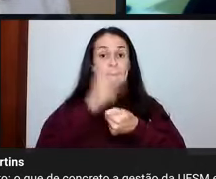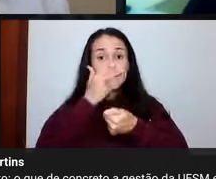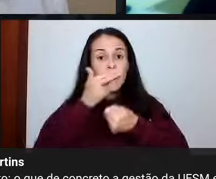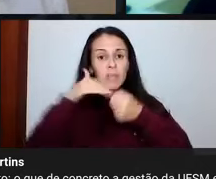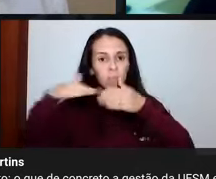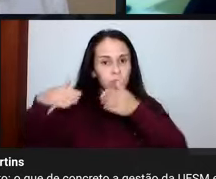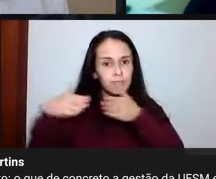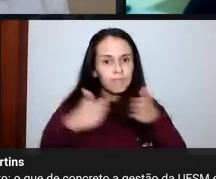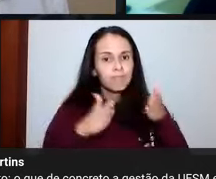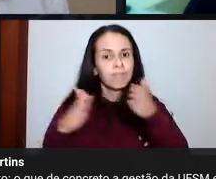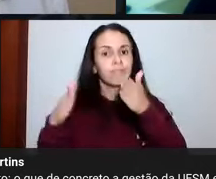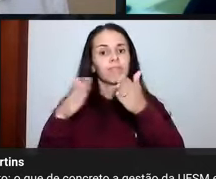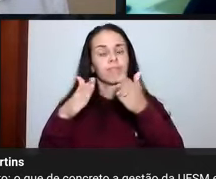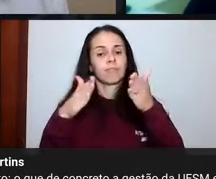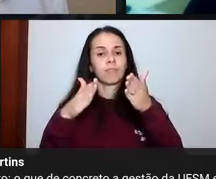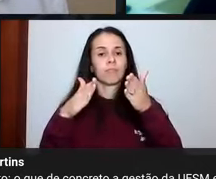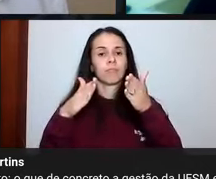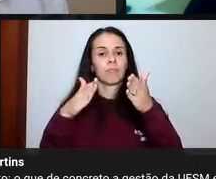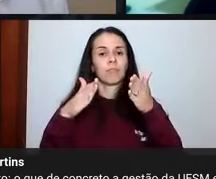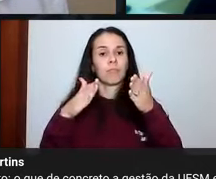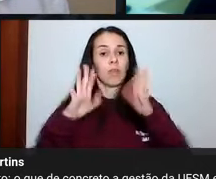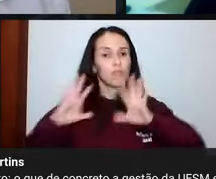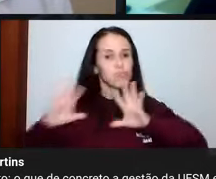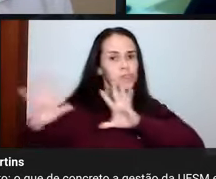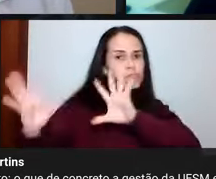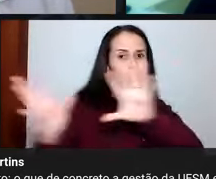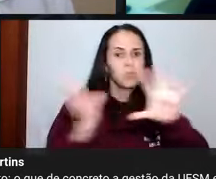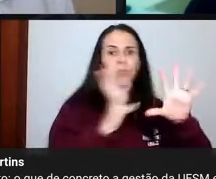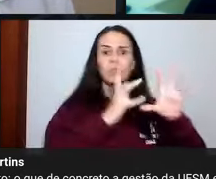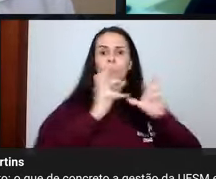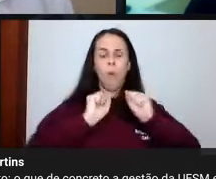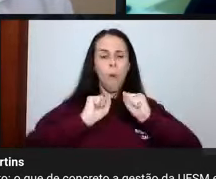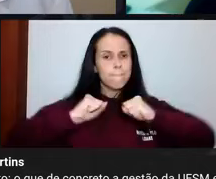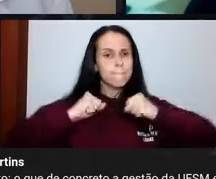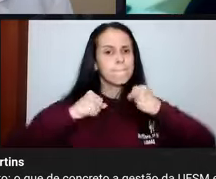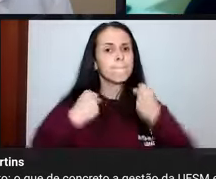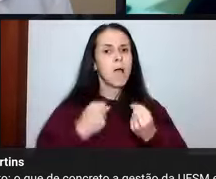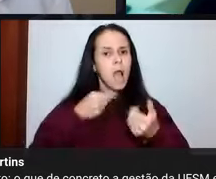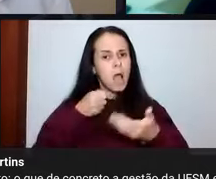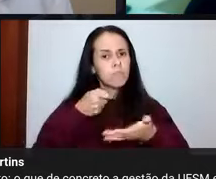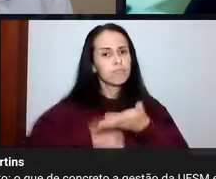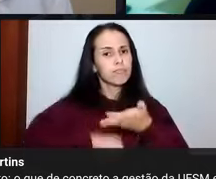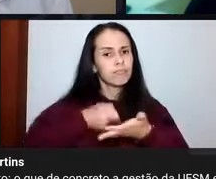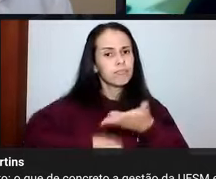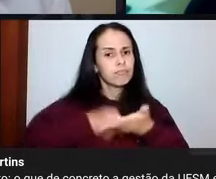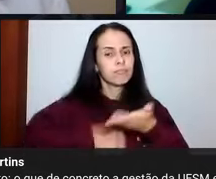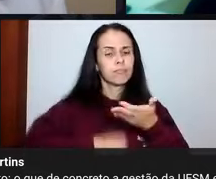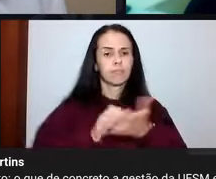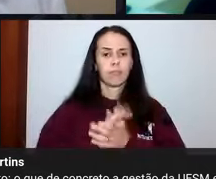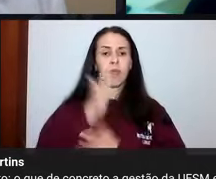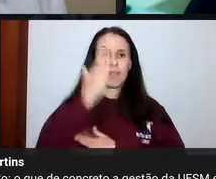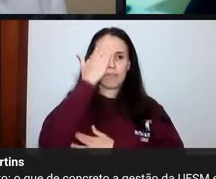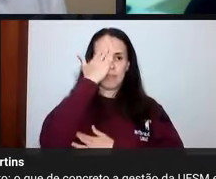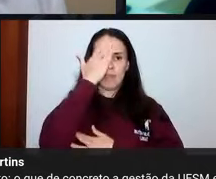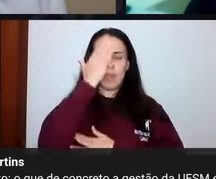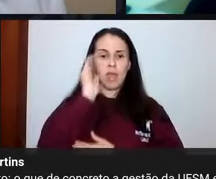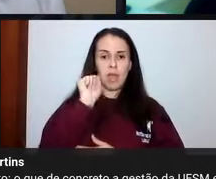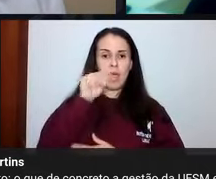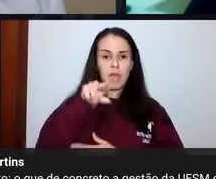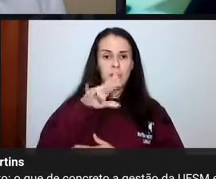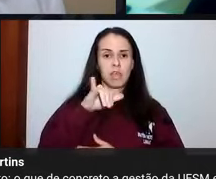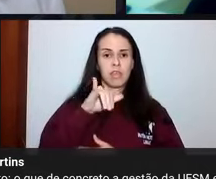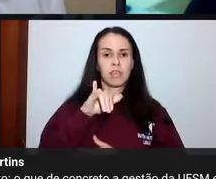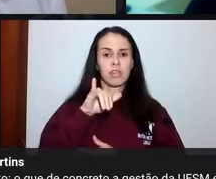de juntar todas as forças para fazer este enfrentamento. Não sei que o ANDI está fazendo um trabalho nessa